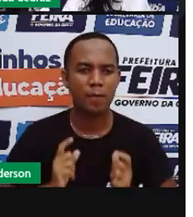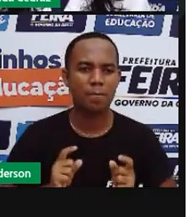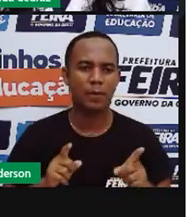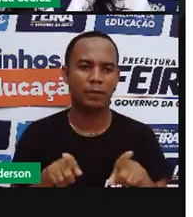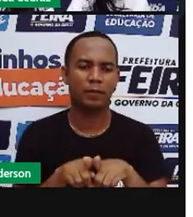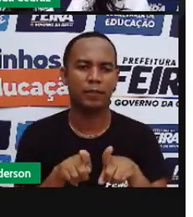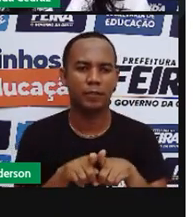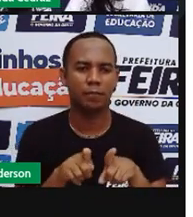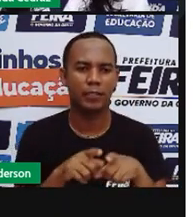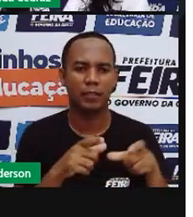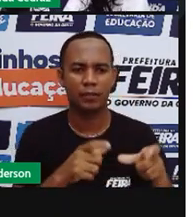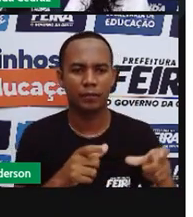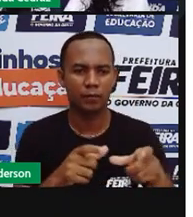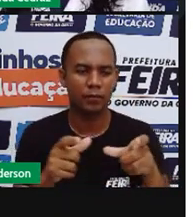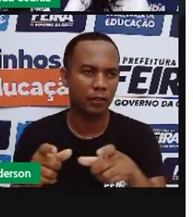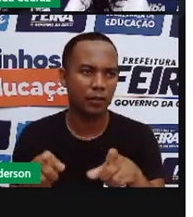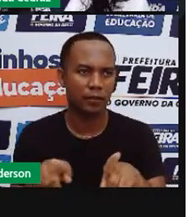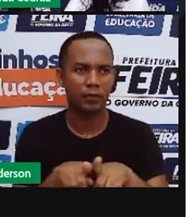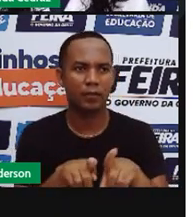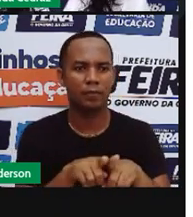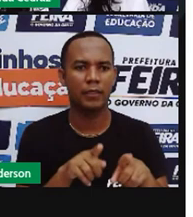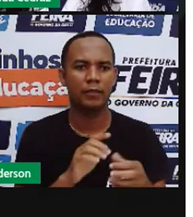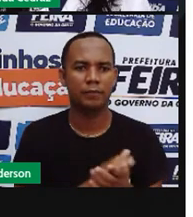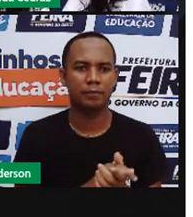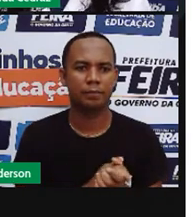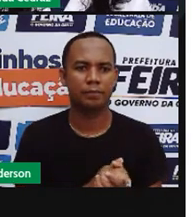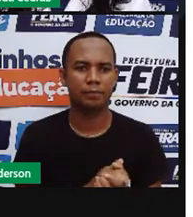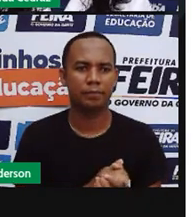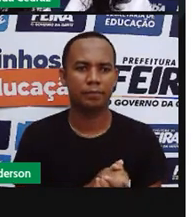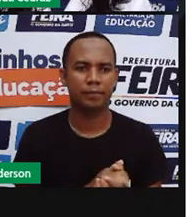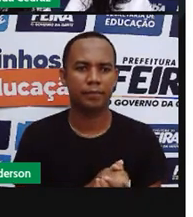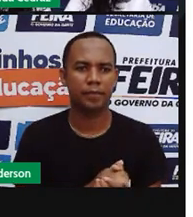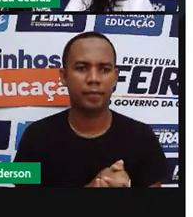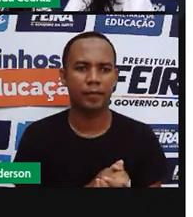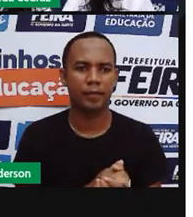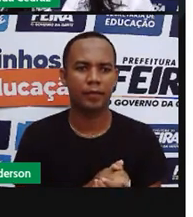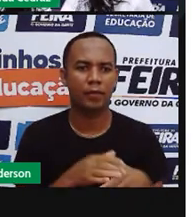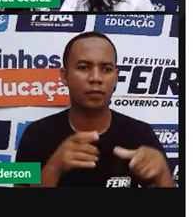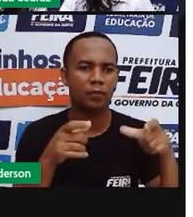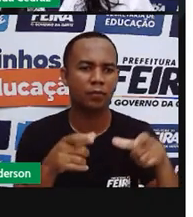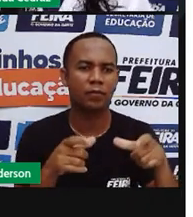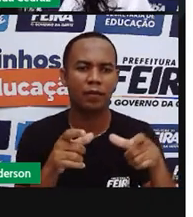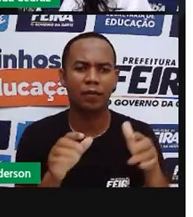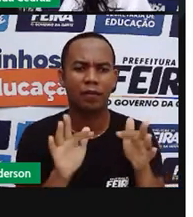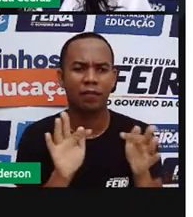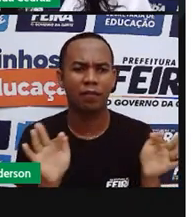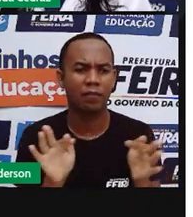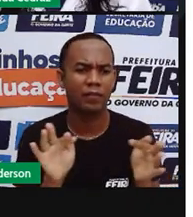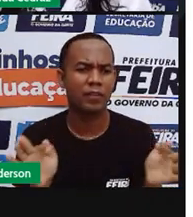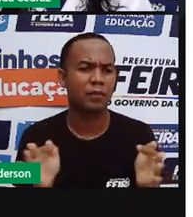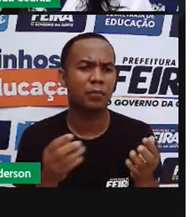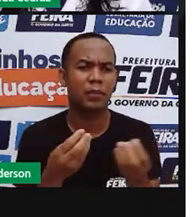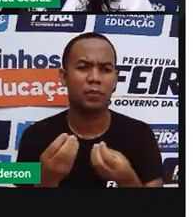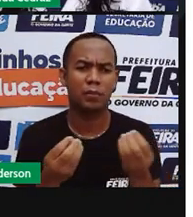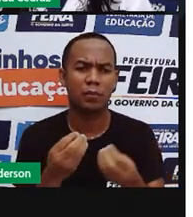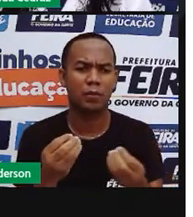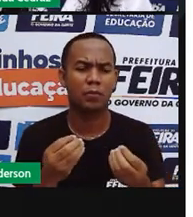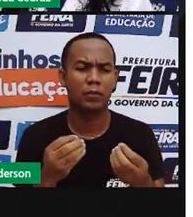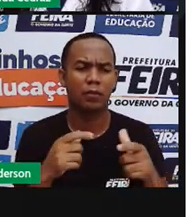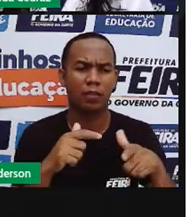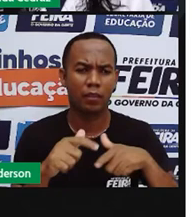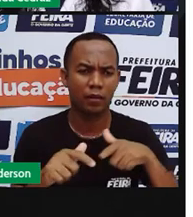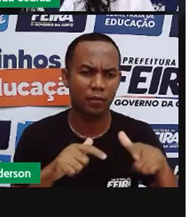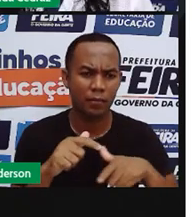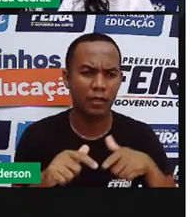da nossa região, das comunidades rurais, das comunidades quilombolas, que produzem esses produtos,